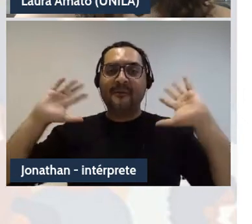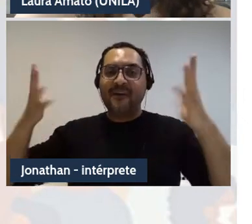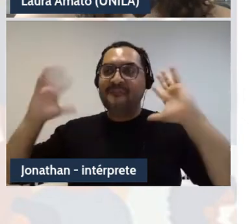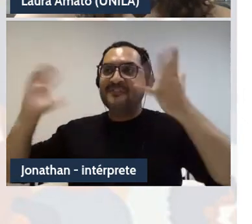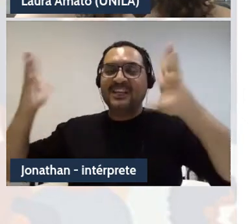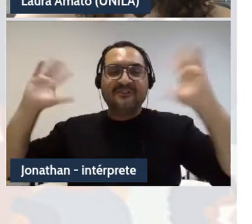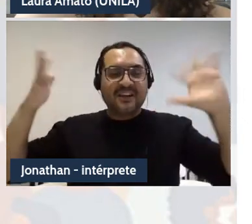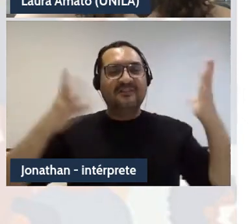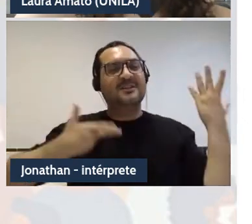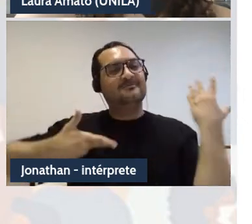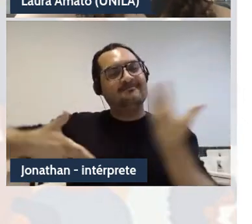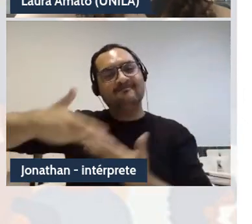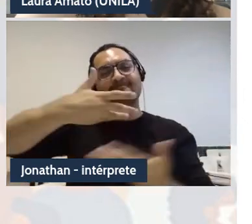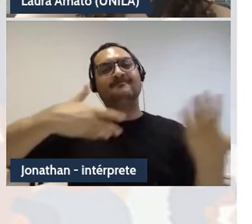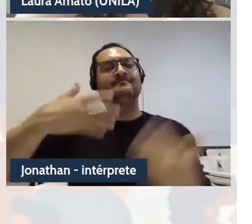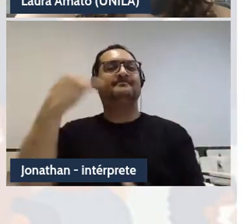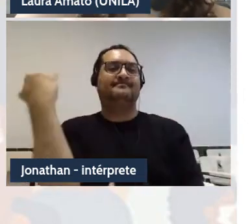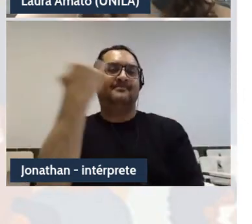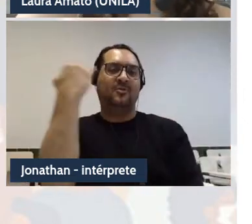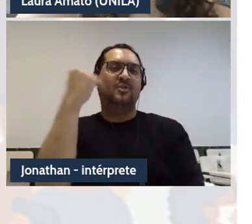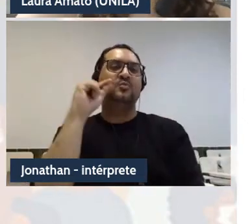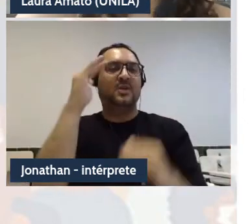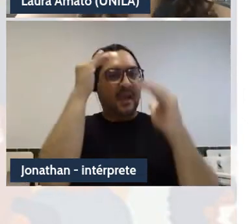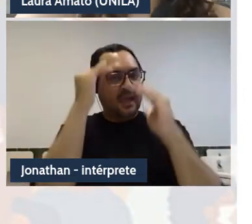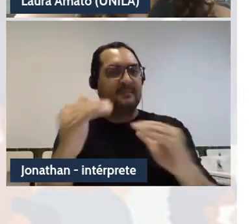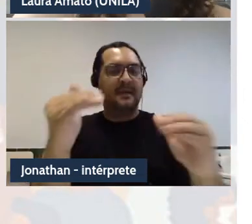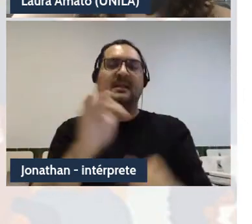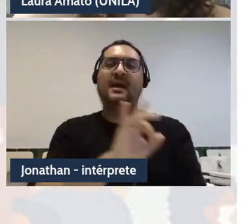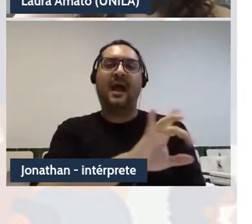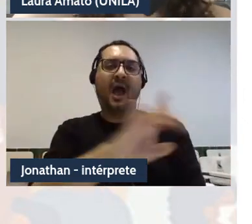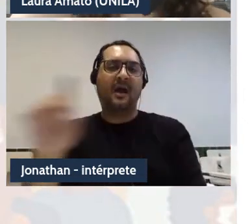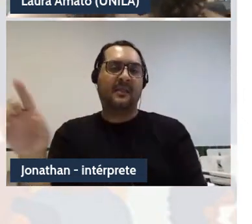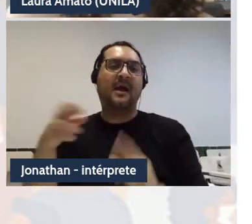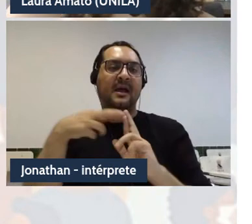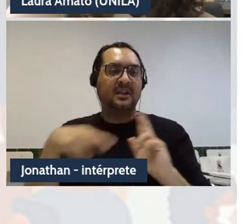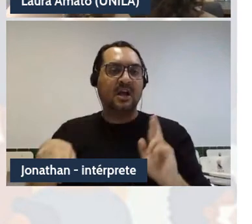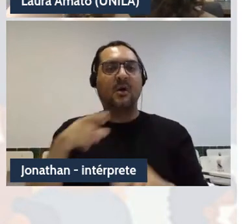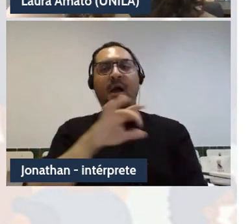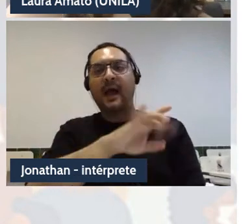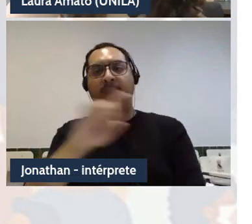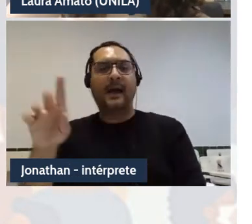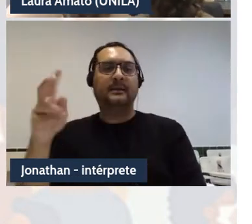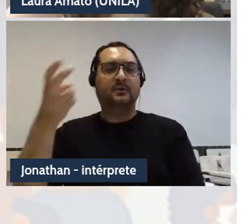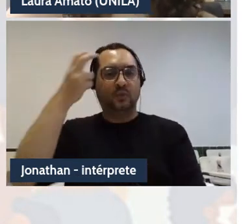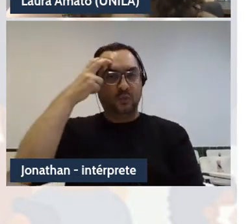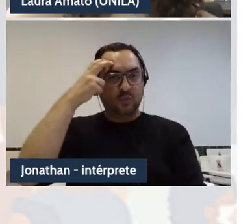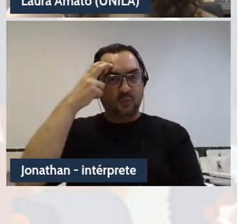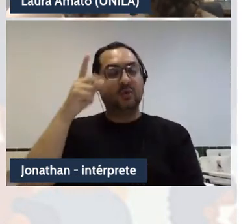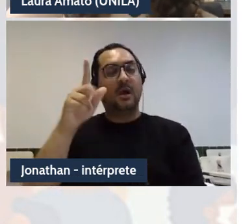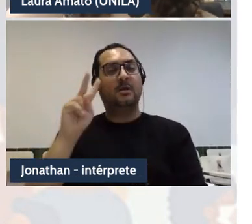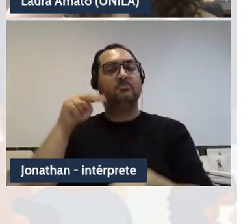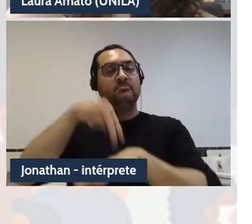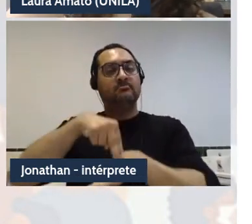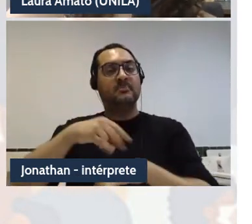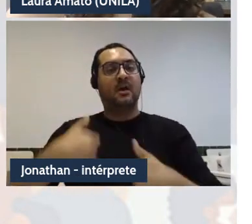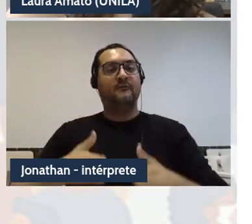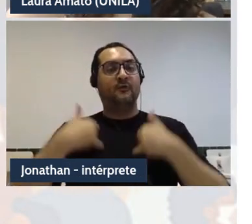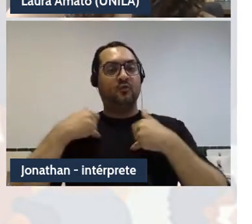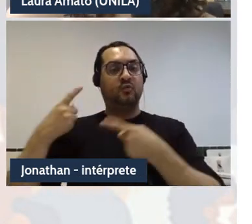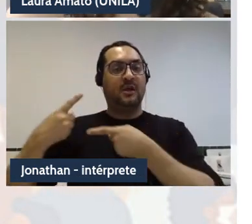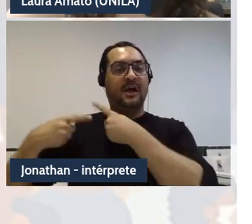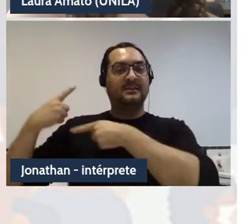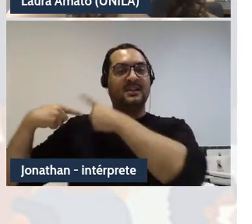e admiração por parte de estudantes que, por sua vez, se posicionam com orgulho frente à sua ancestralidade.